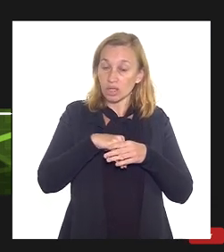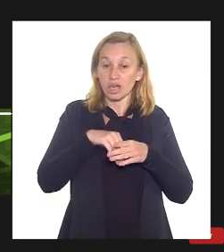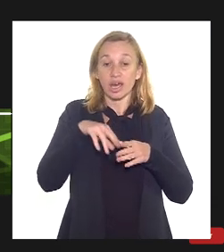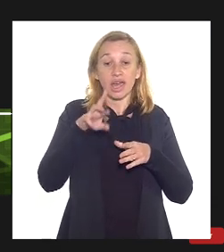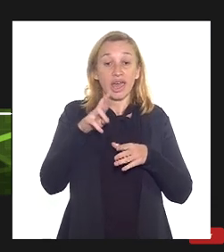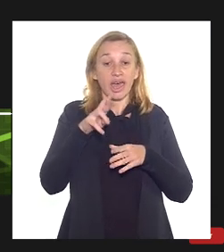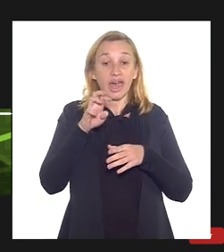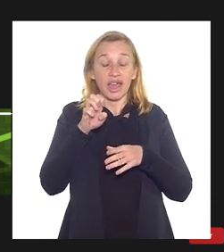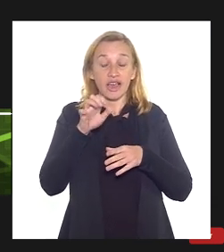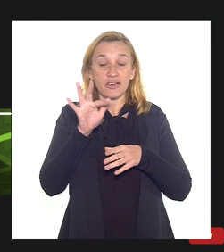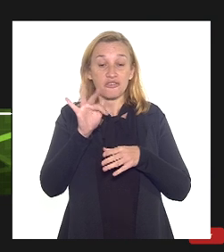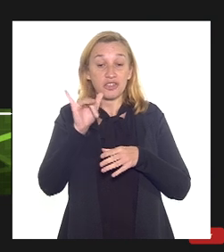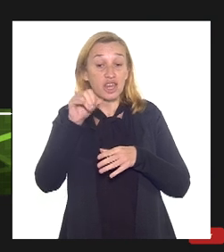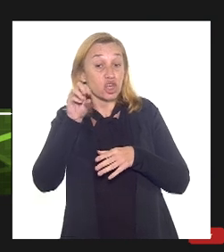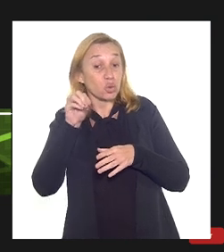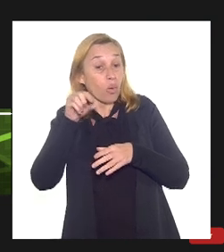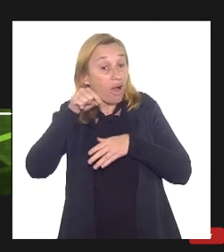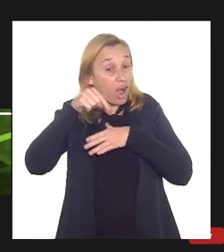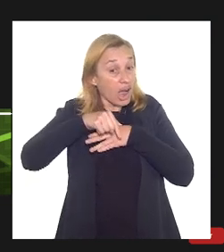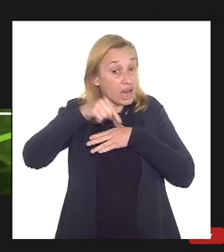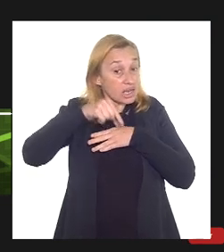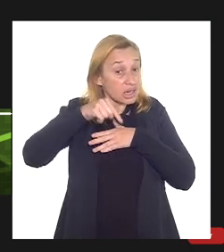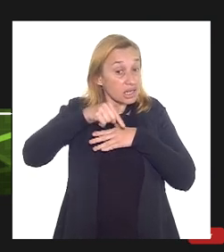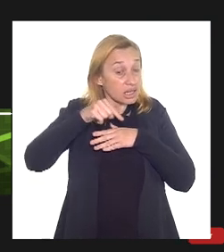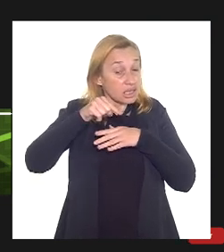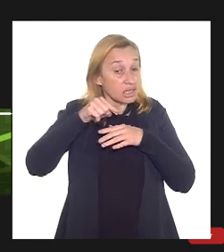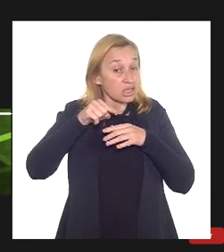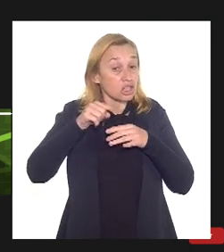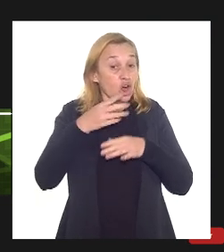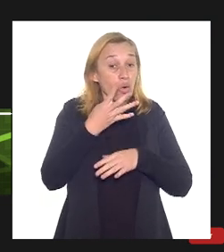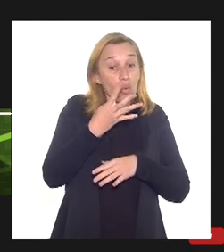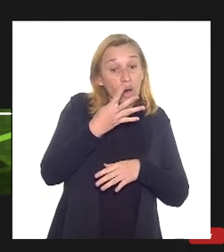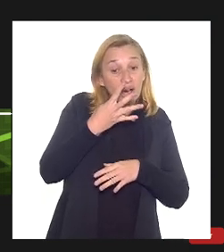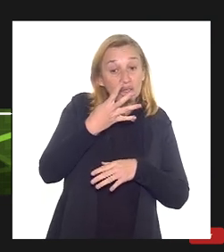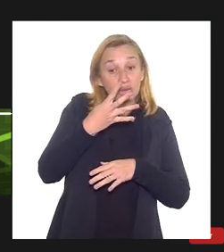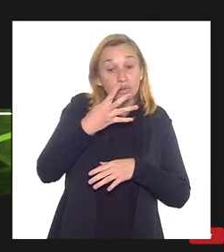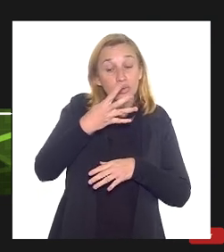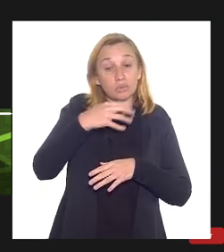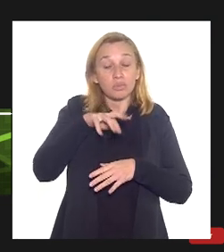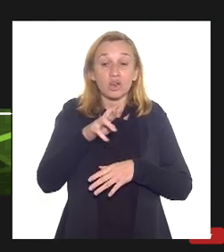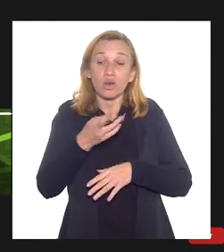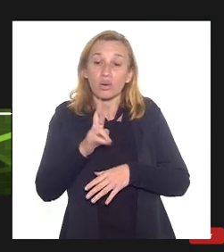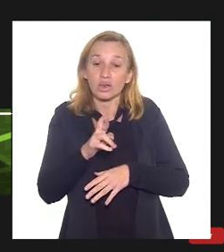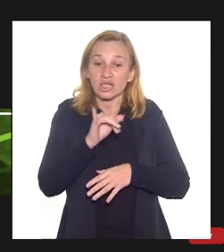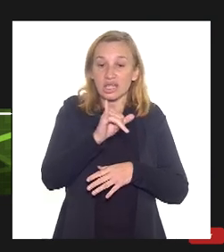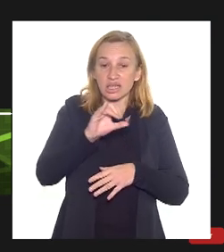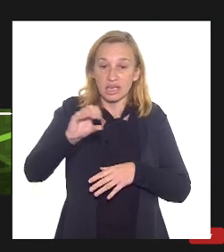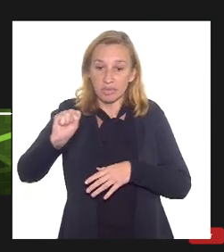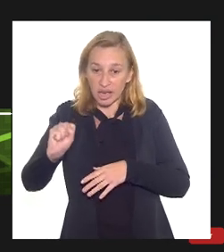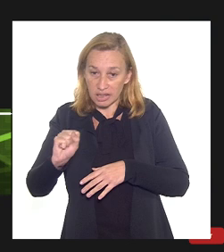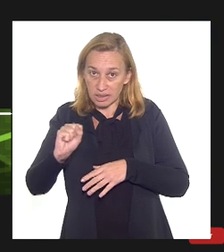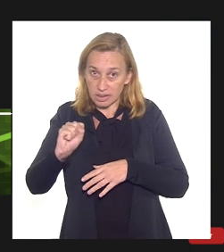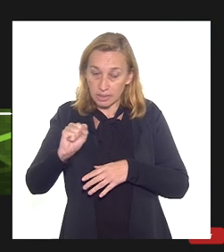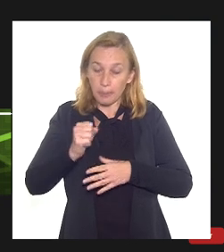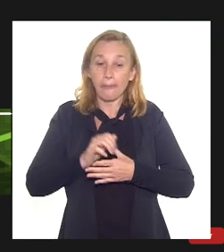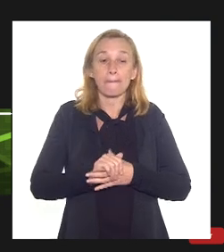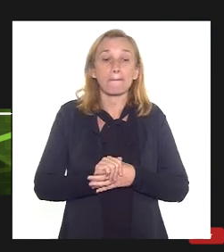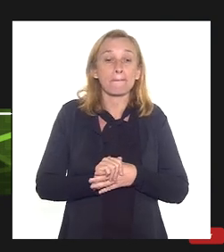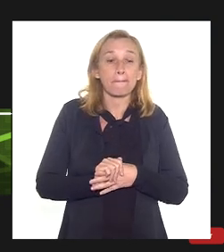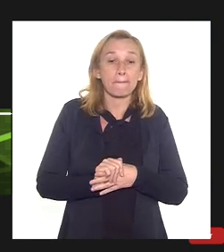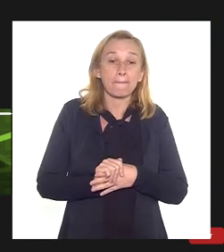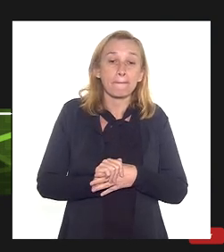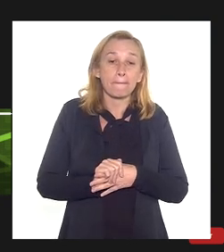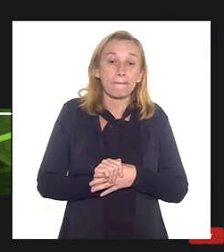aqui então para arredondar 4 bilhões seria de CMS do refino aqui então